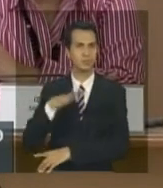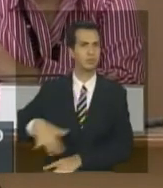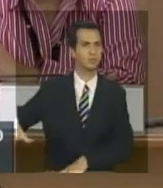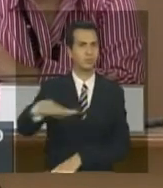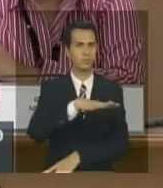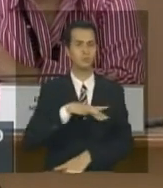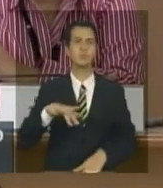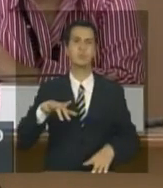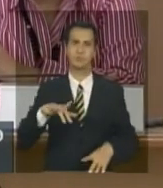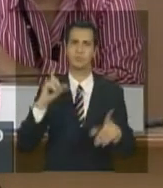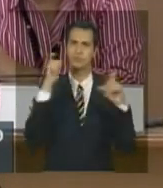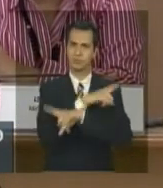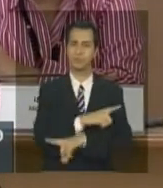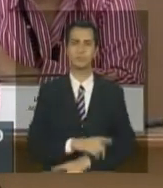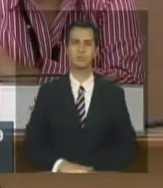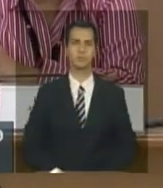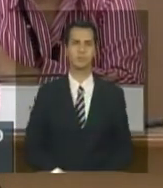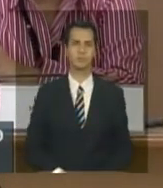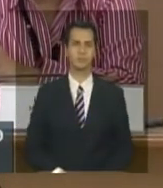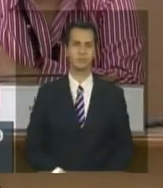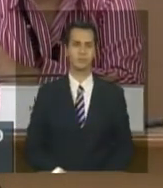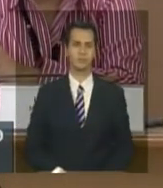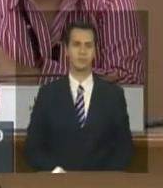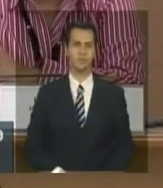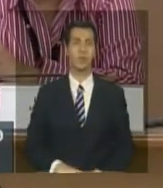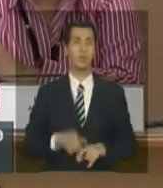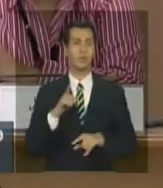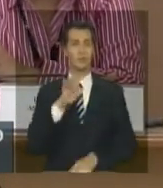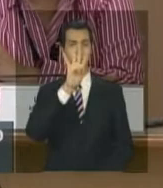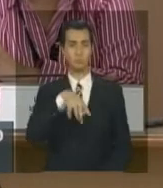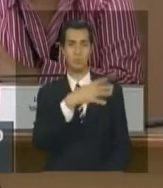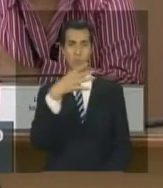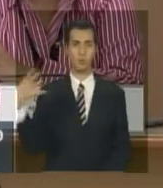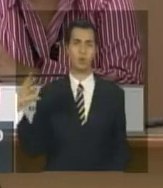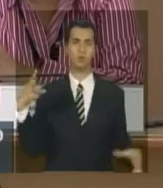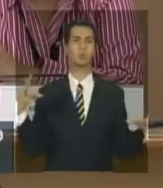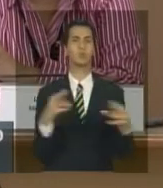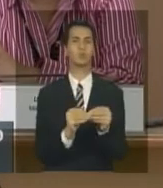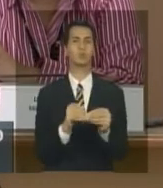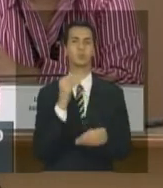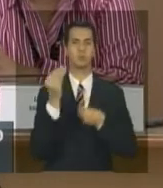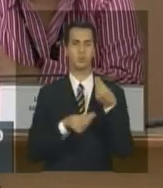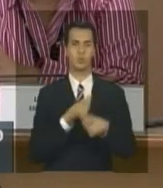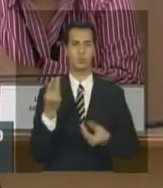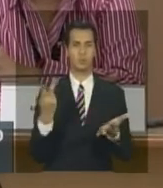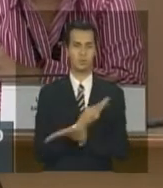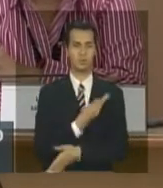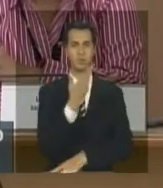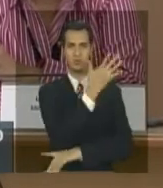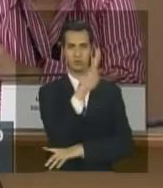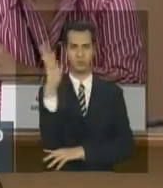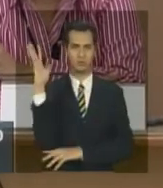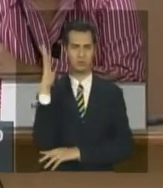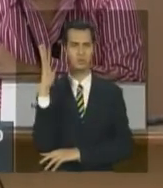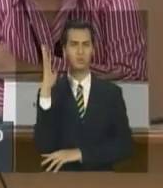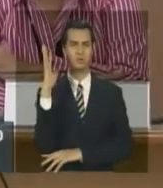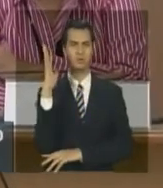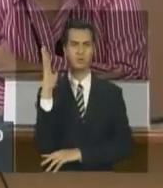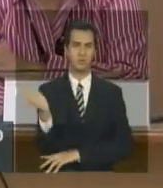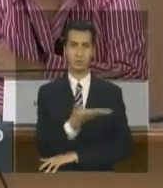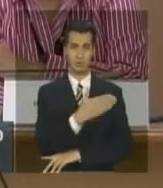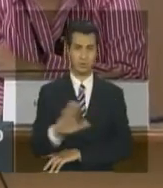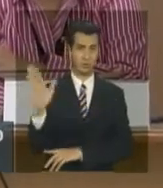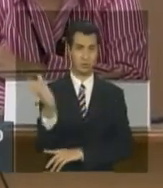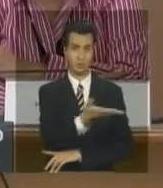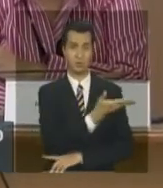Seguinte, esse é o quadro resumo da situação das taxas de desmatamento. a situação de